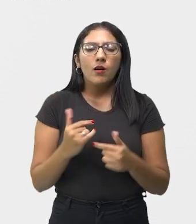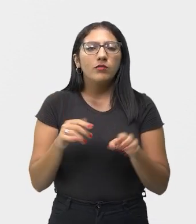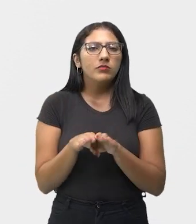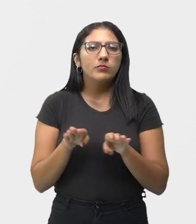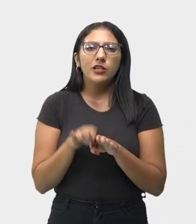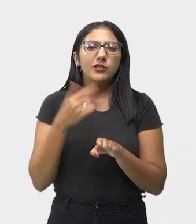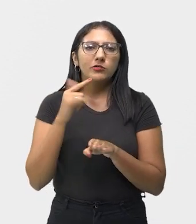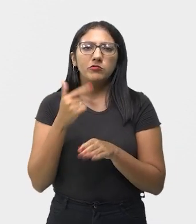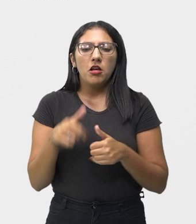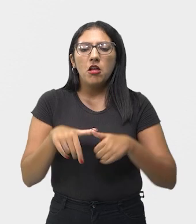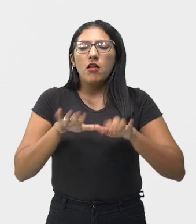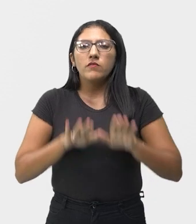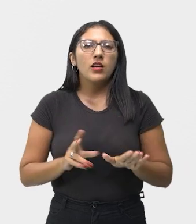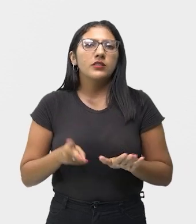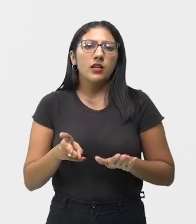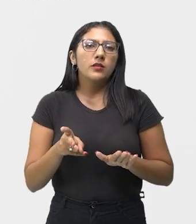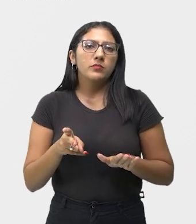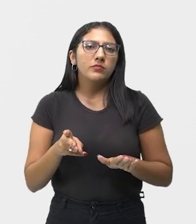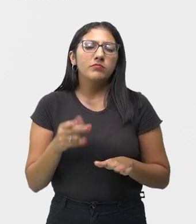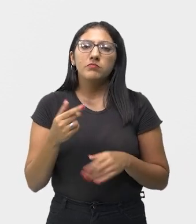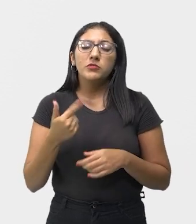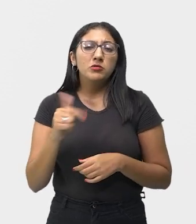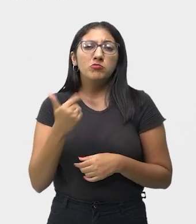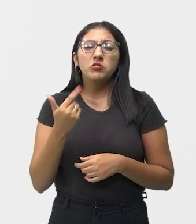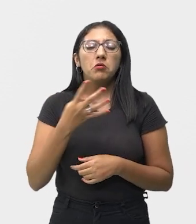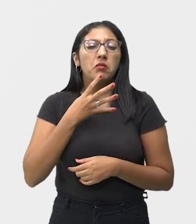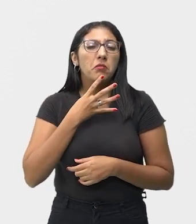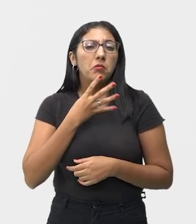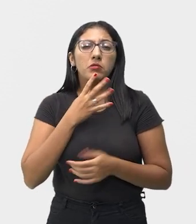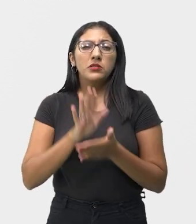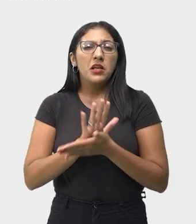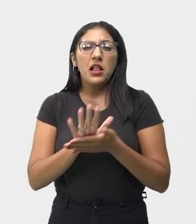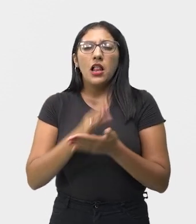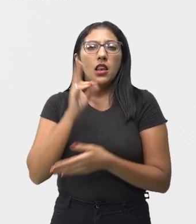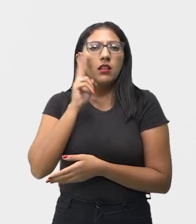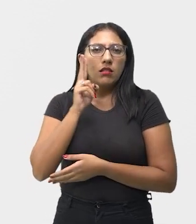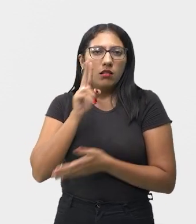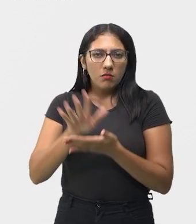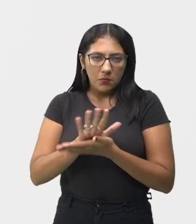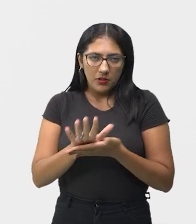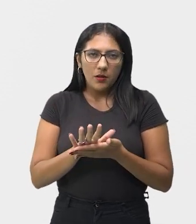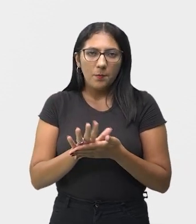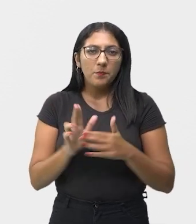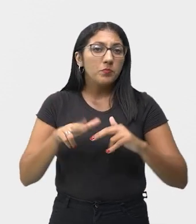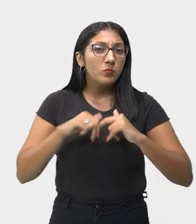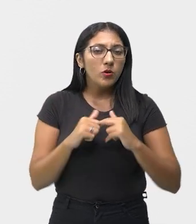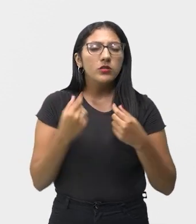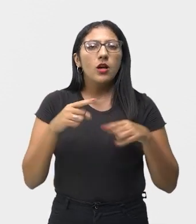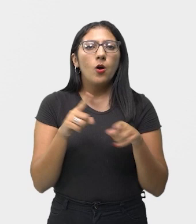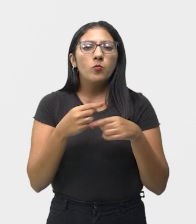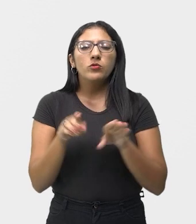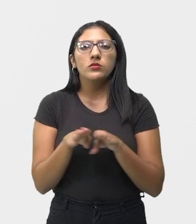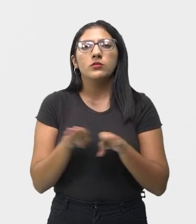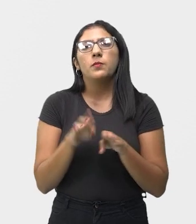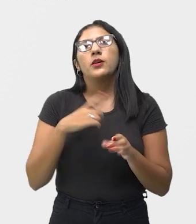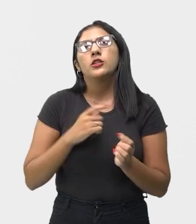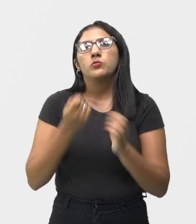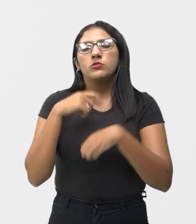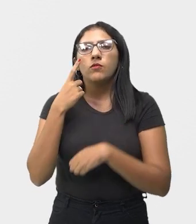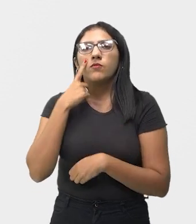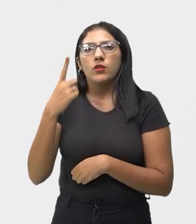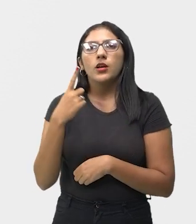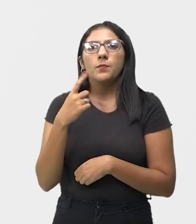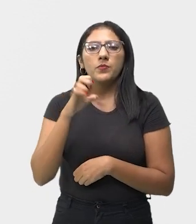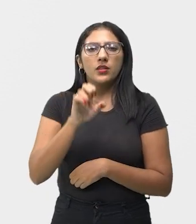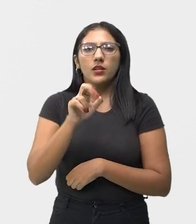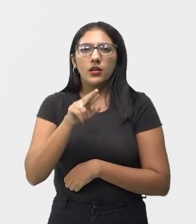permanência. Logo, ninguém mais se lembra deles. Neste sentido, a música clássica também pode ser chamada de